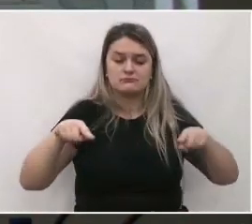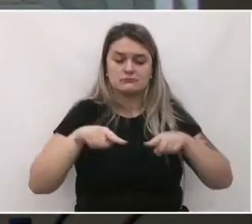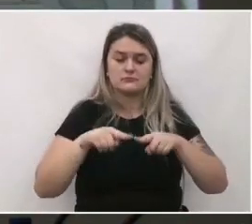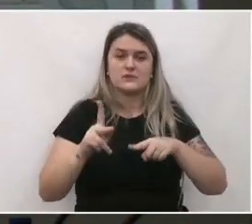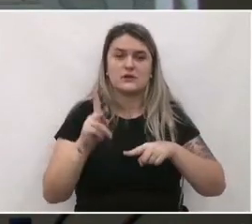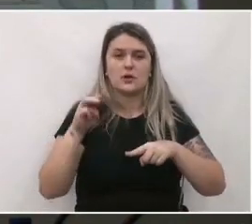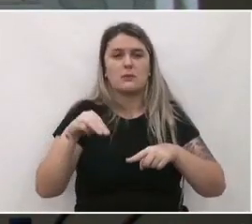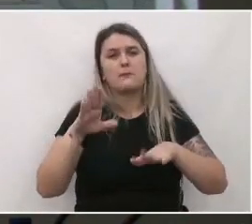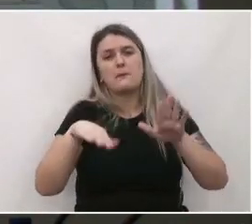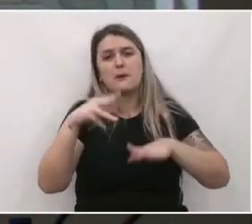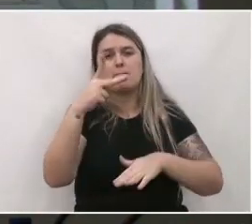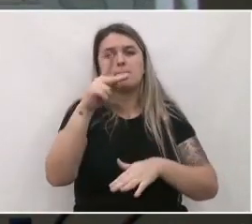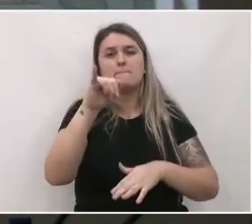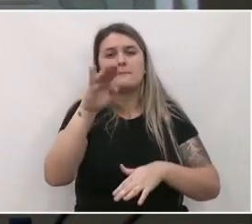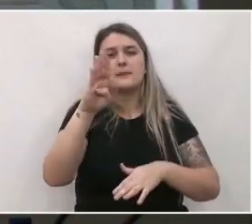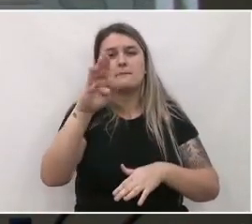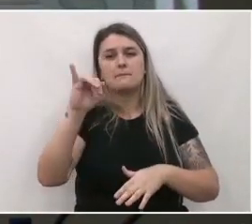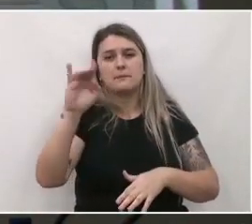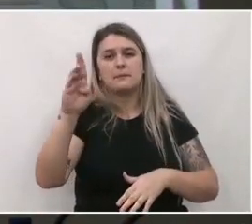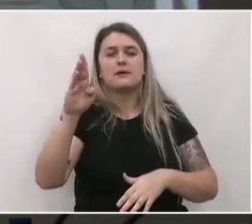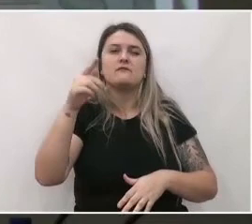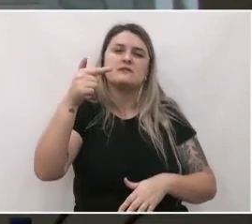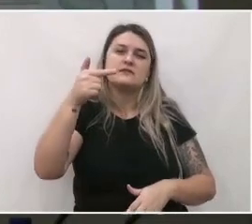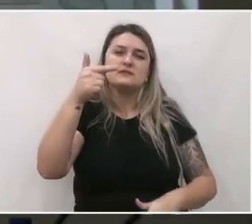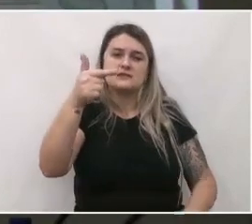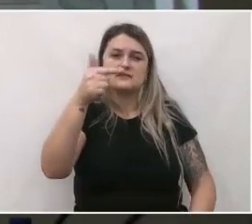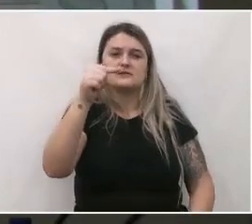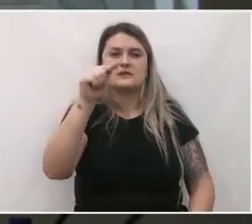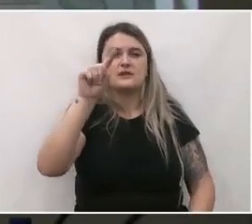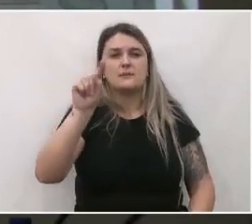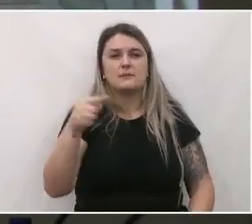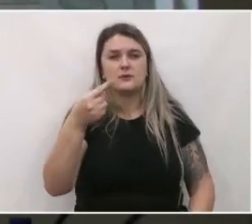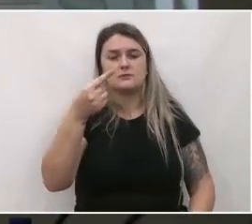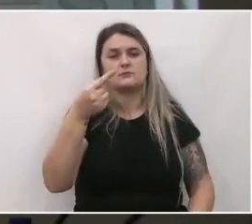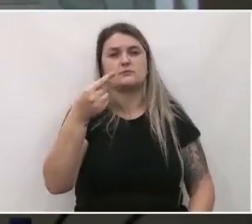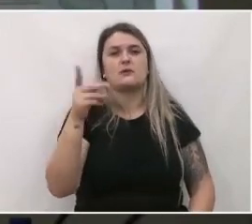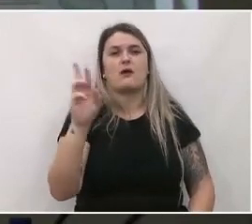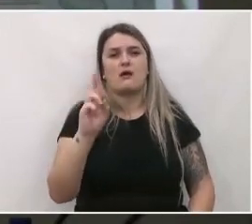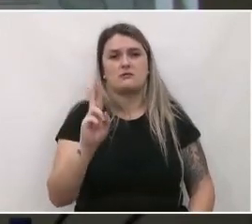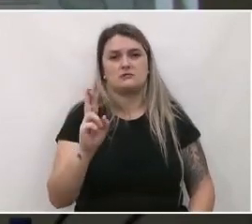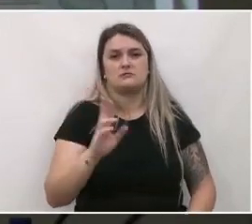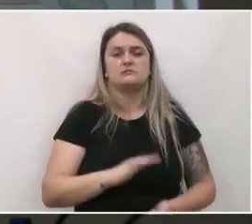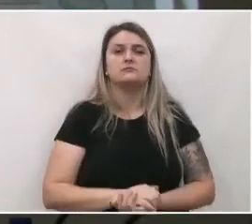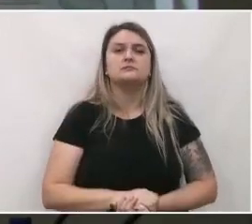tendo um PIB per capita de 27.678 reais.